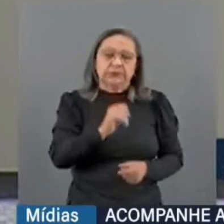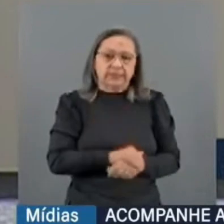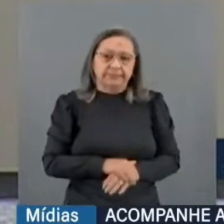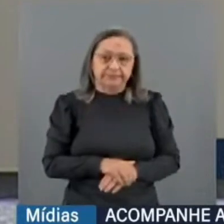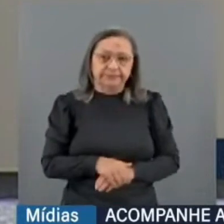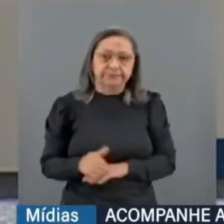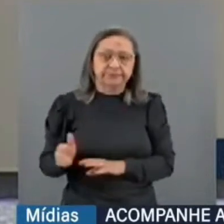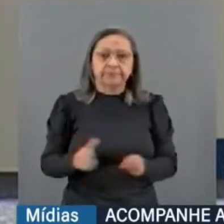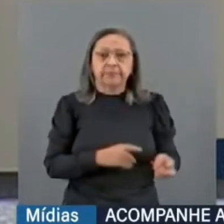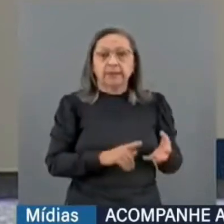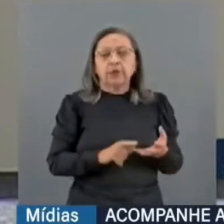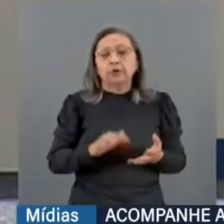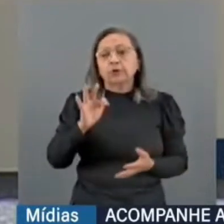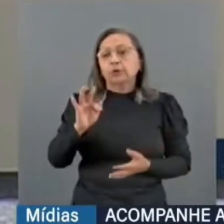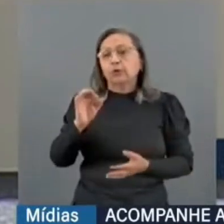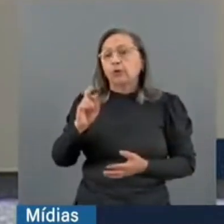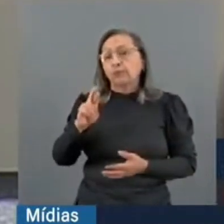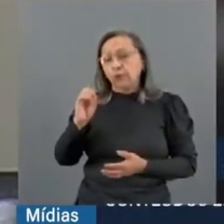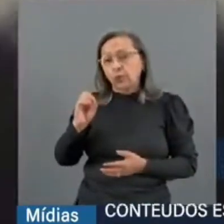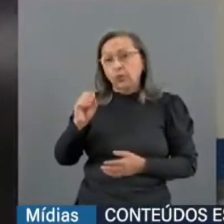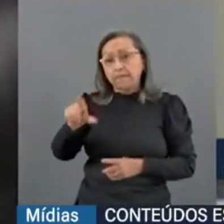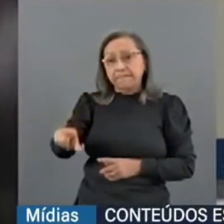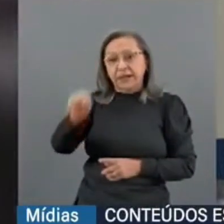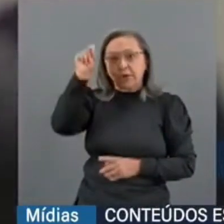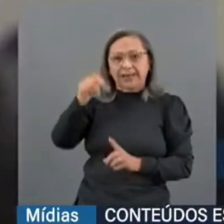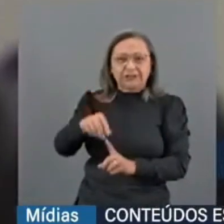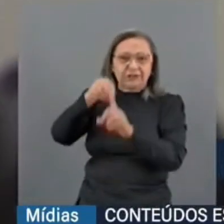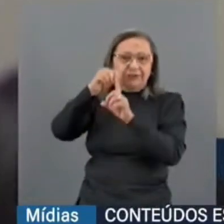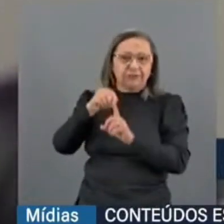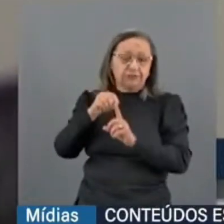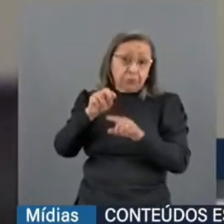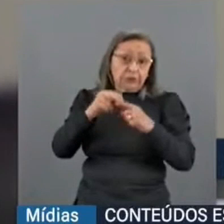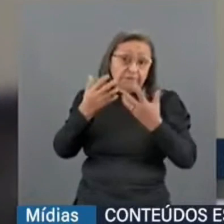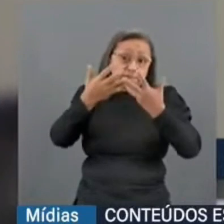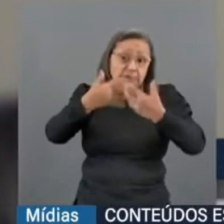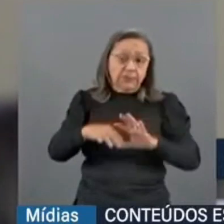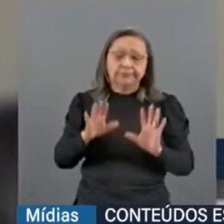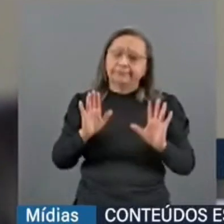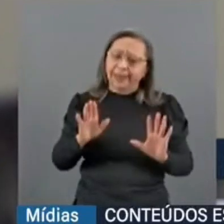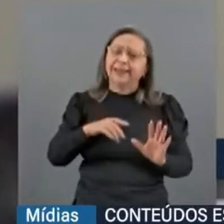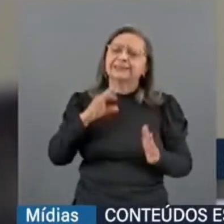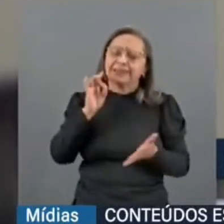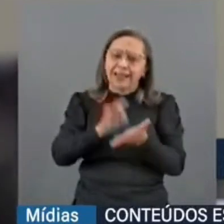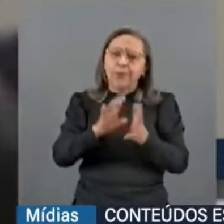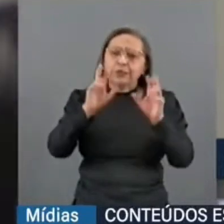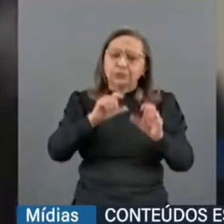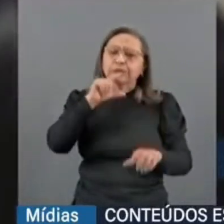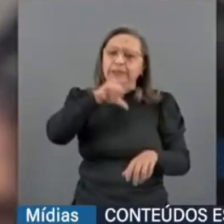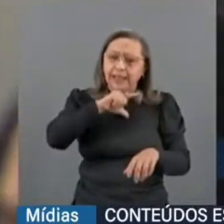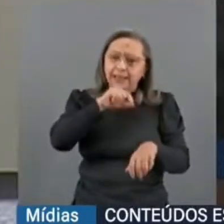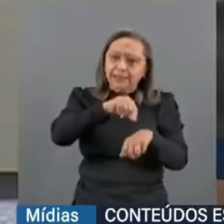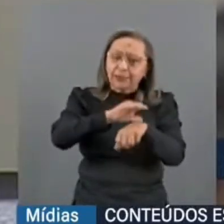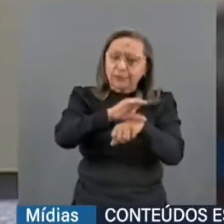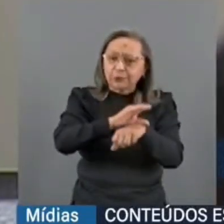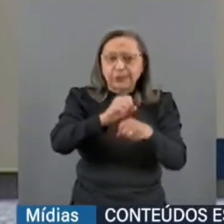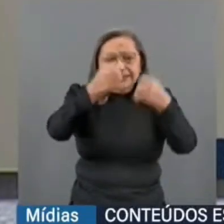foro por prerrogativa de função, efetivamente, é um assunto que está disciplinado na Constituição,